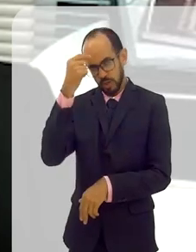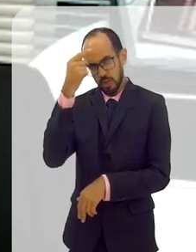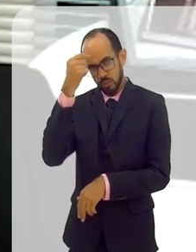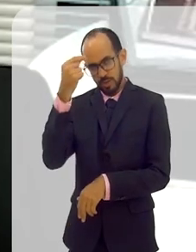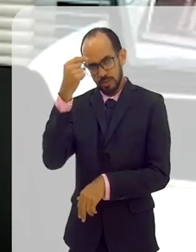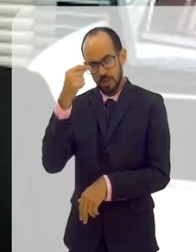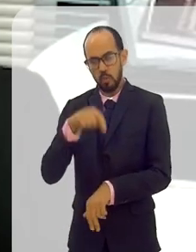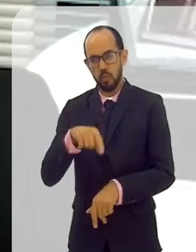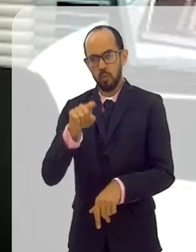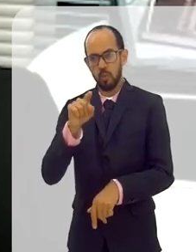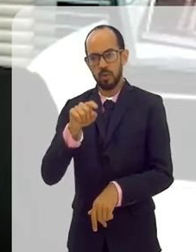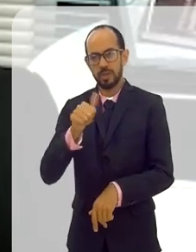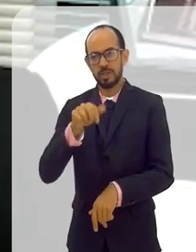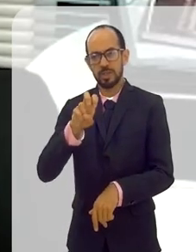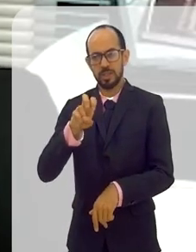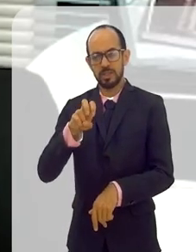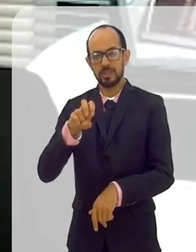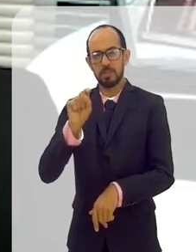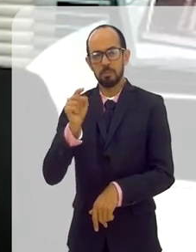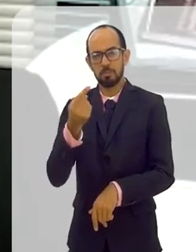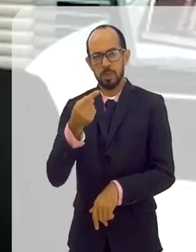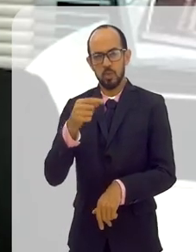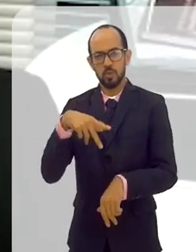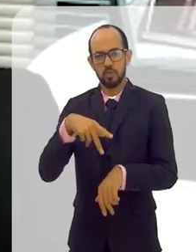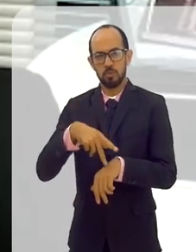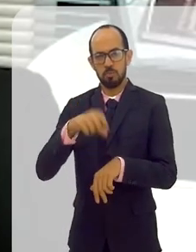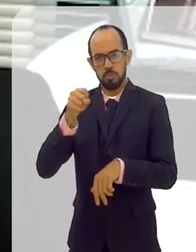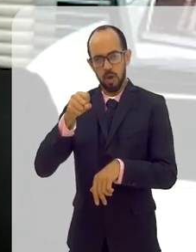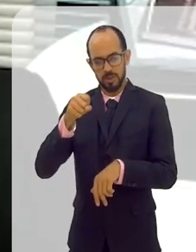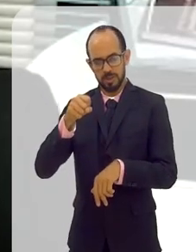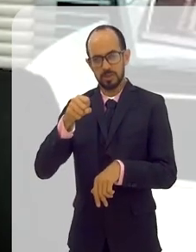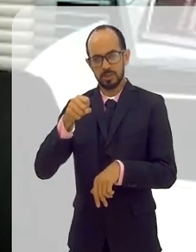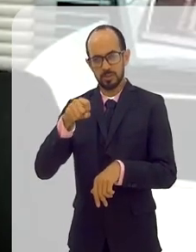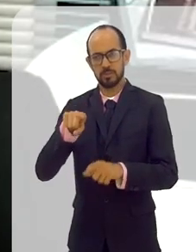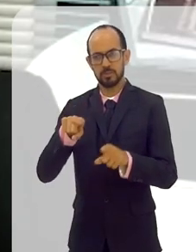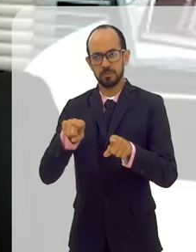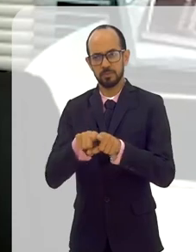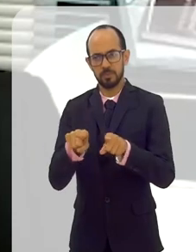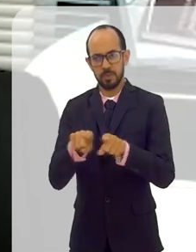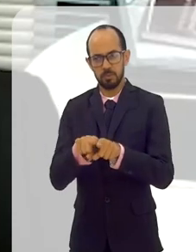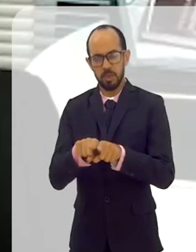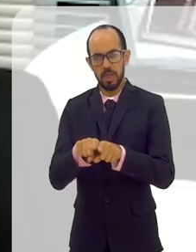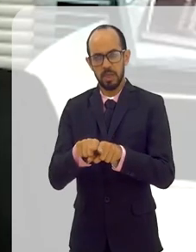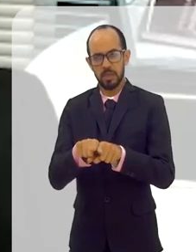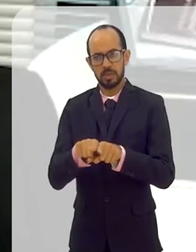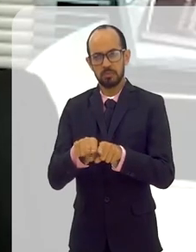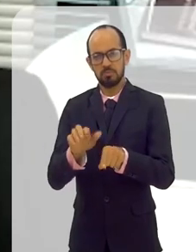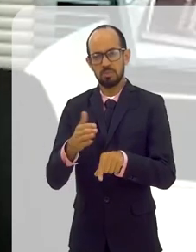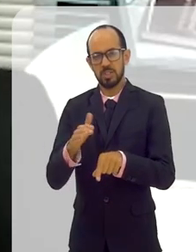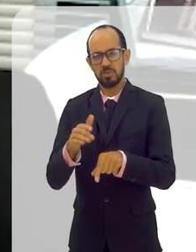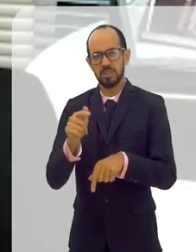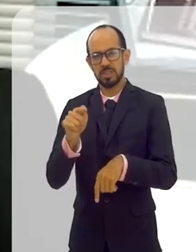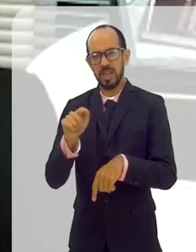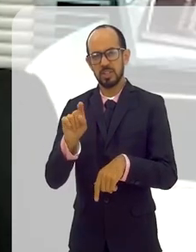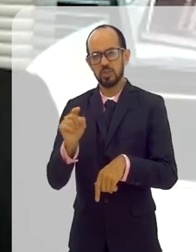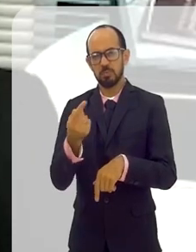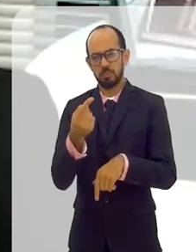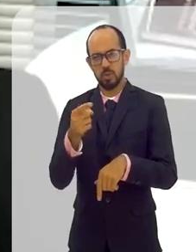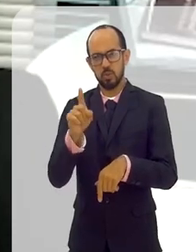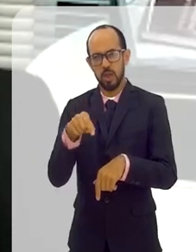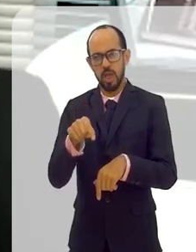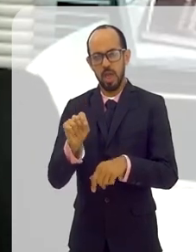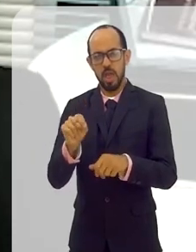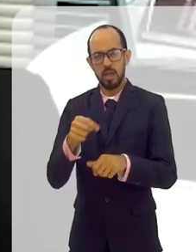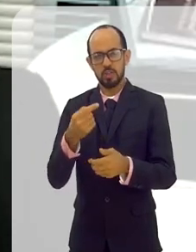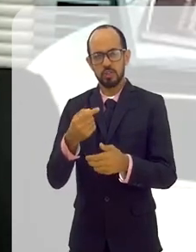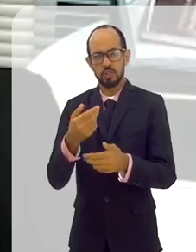15 mil alunos de pós-graduação estrito-senso. Desses alunos de graduação, cerca de 7 mil são de ensino